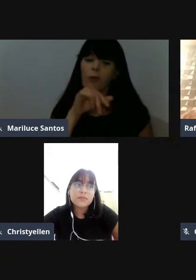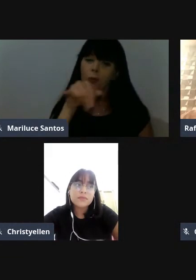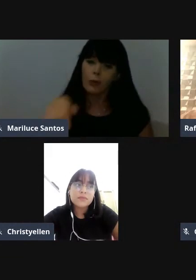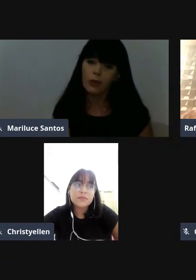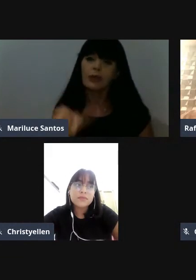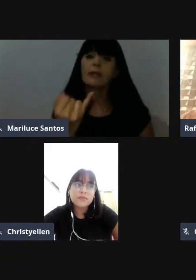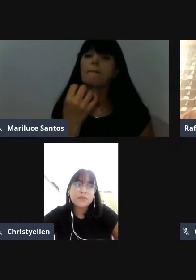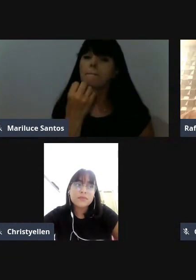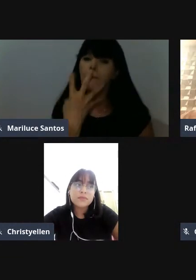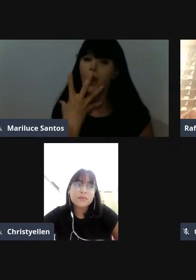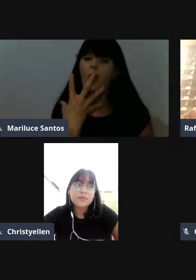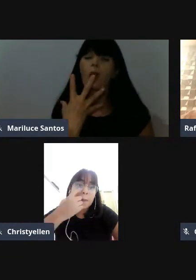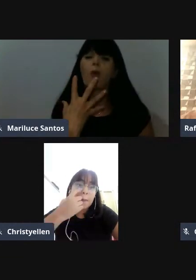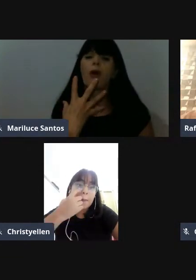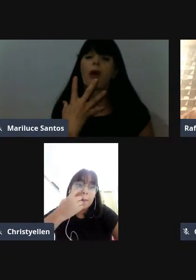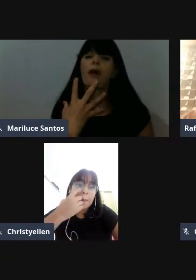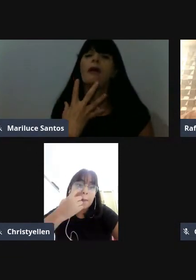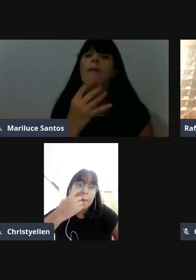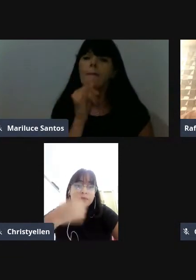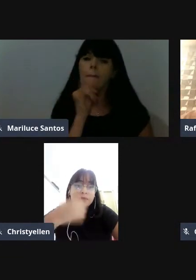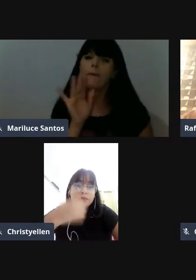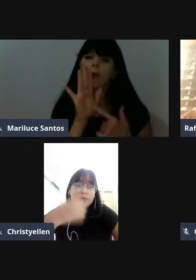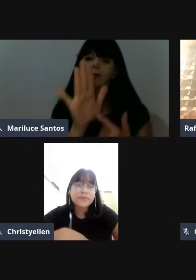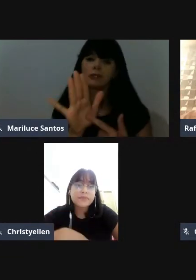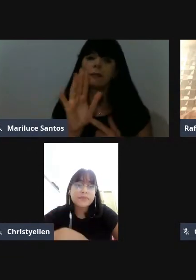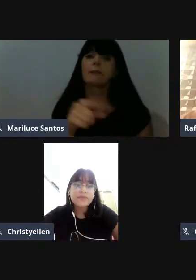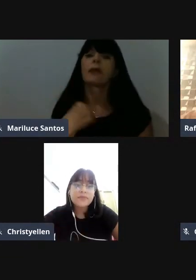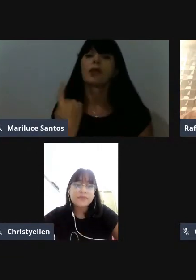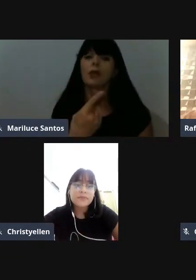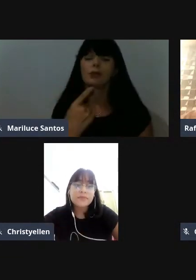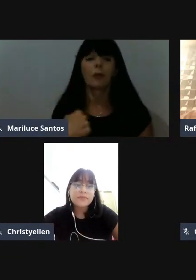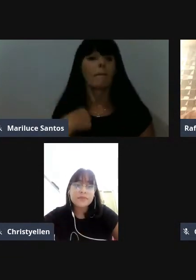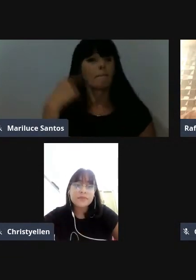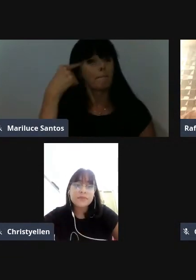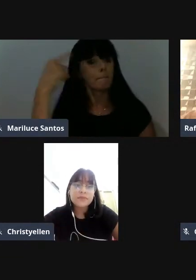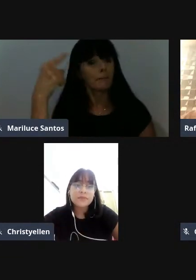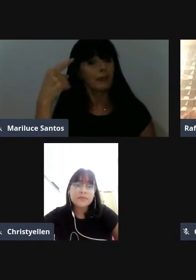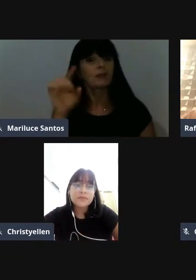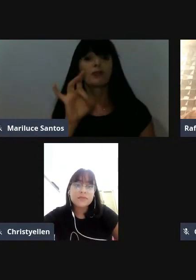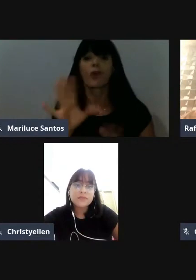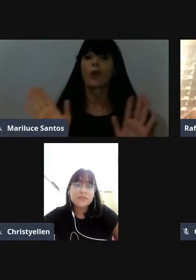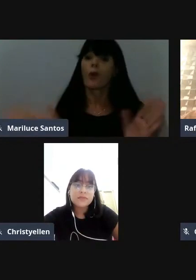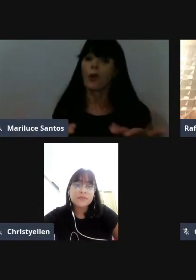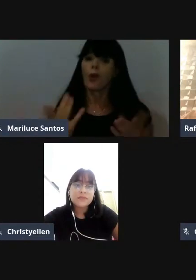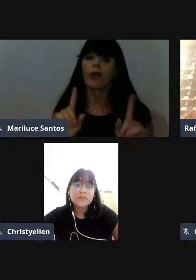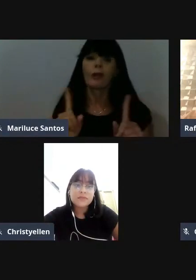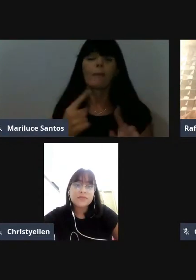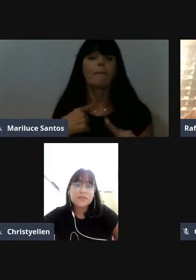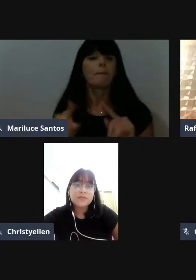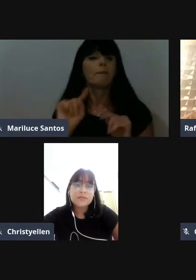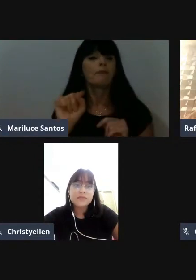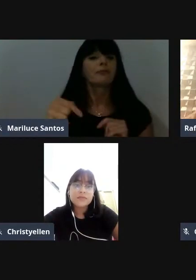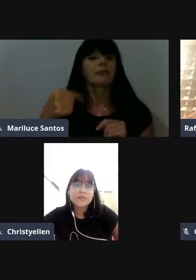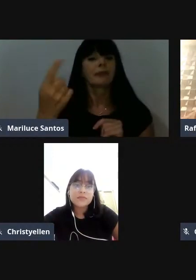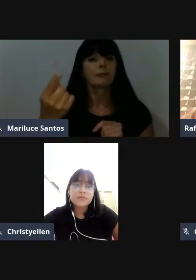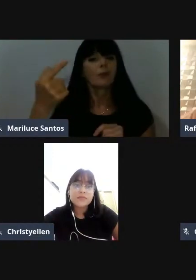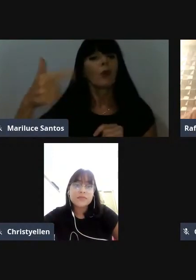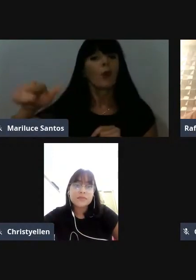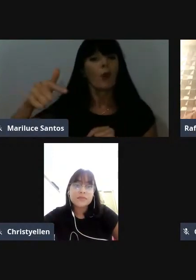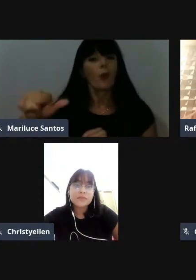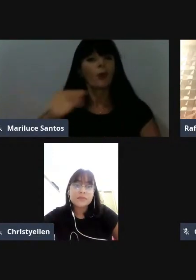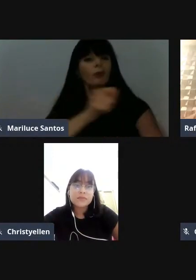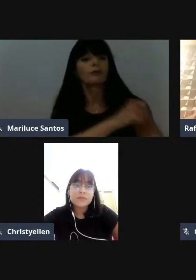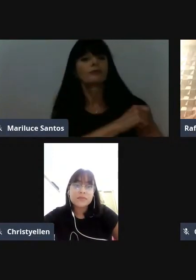ao reforçar isso daí para nós. Eu espero que não só agora, mas que depois outros alunos nossos